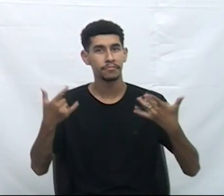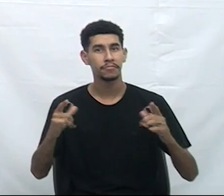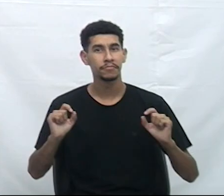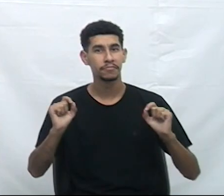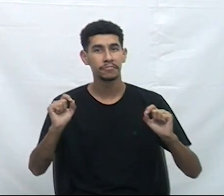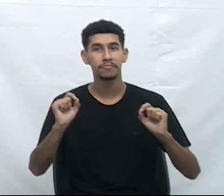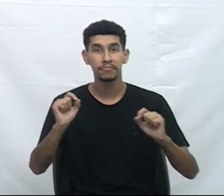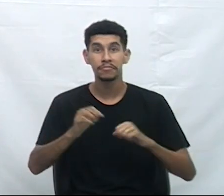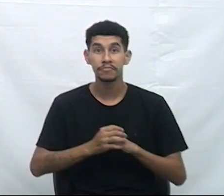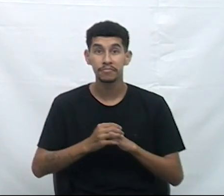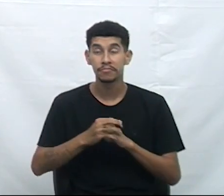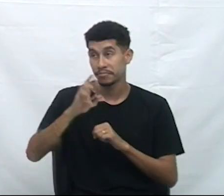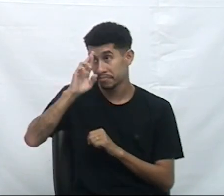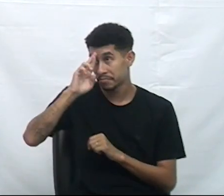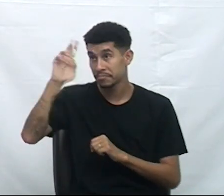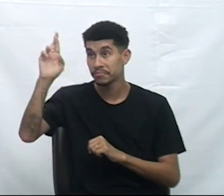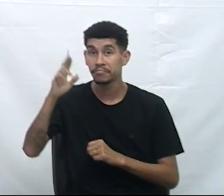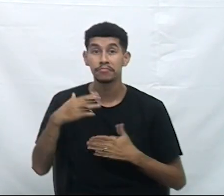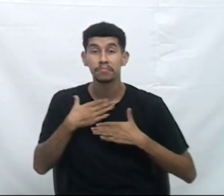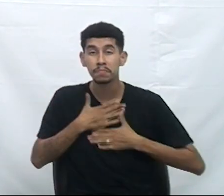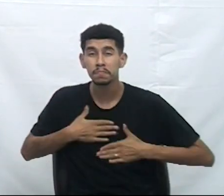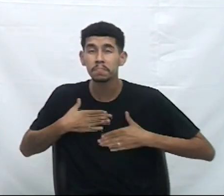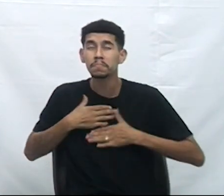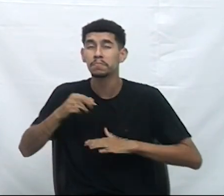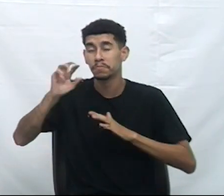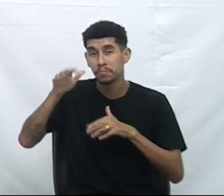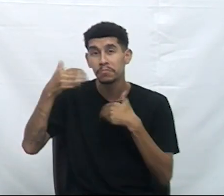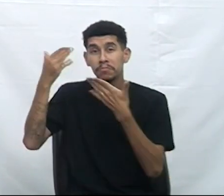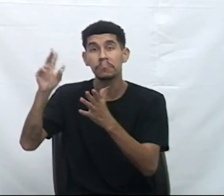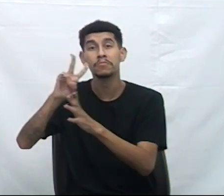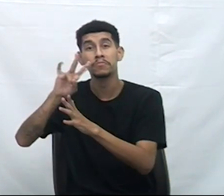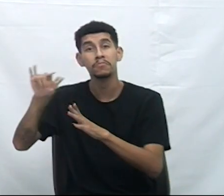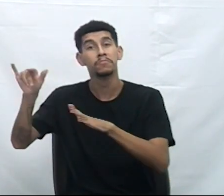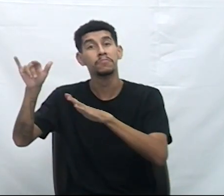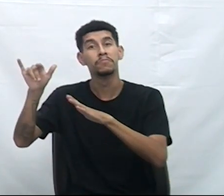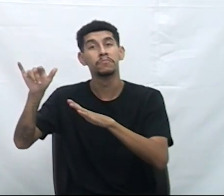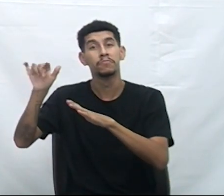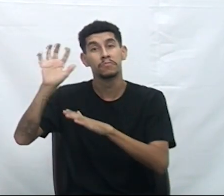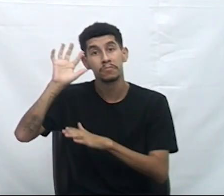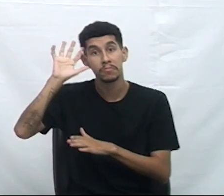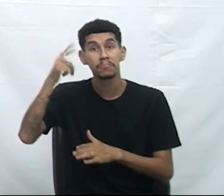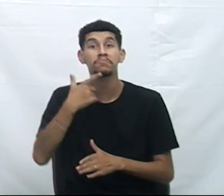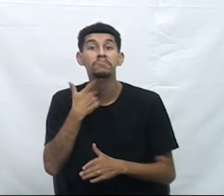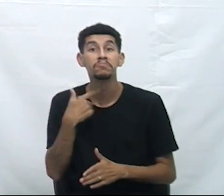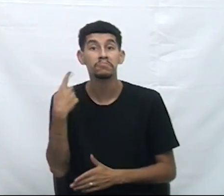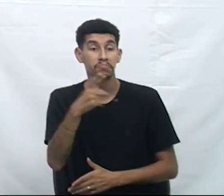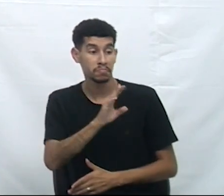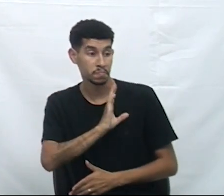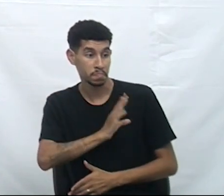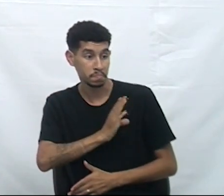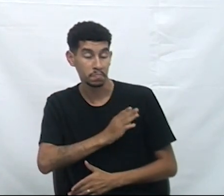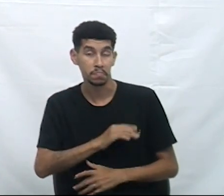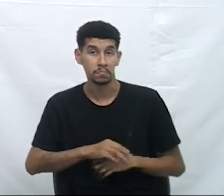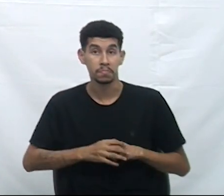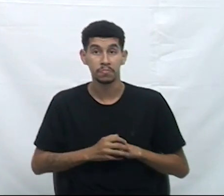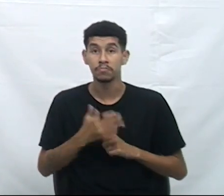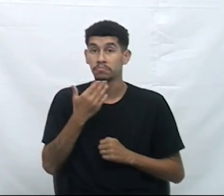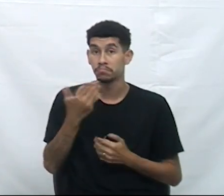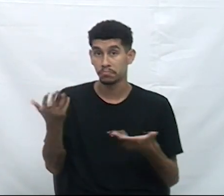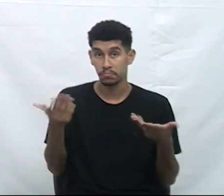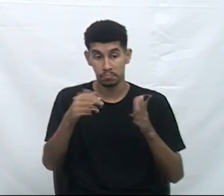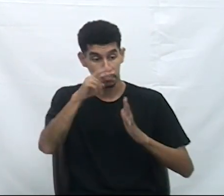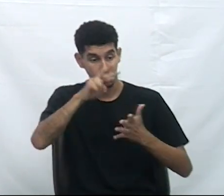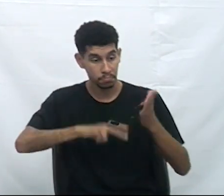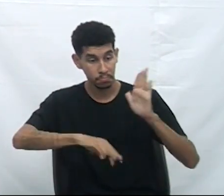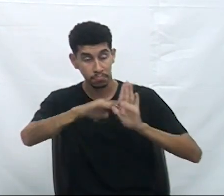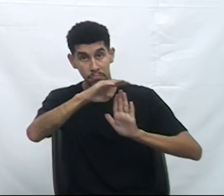Agrada-te do Senhor e Ele satisfará aos desejos do teu coração. Solicito agora que